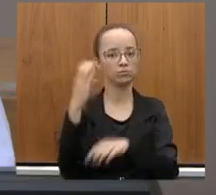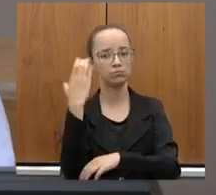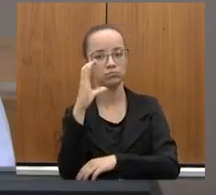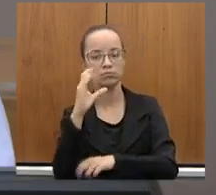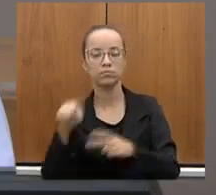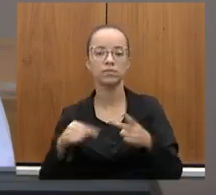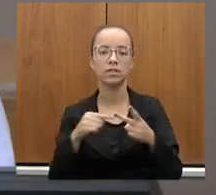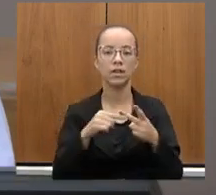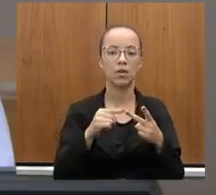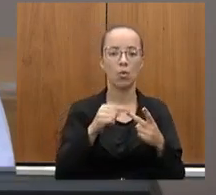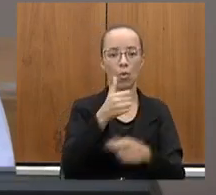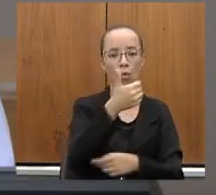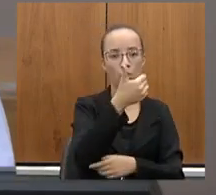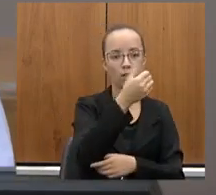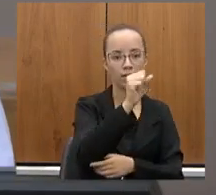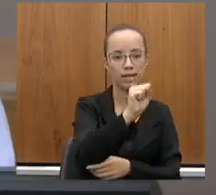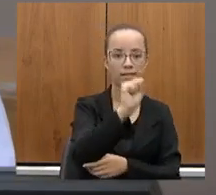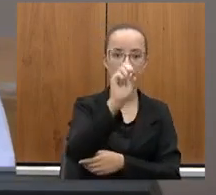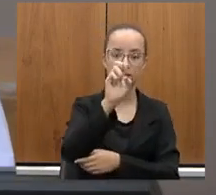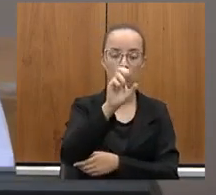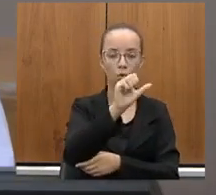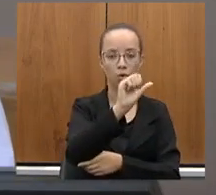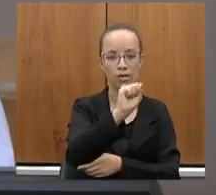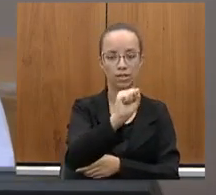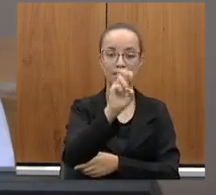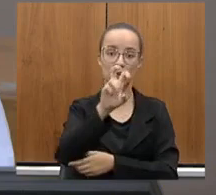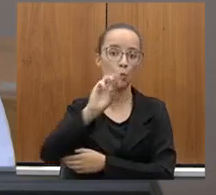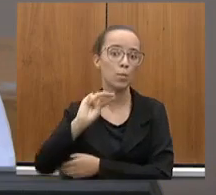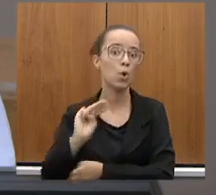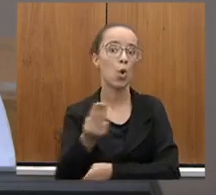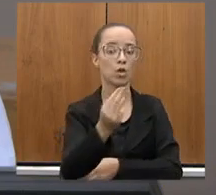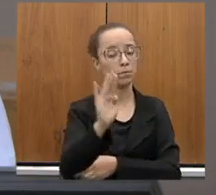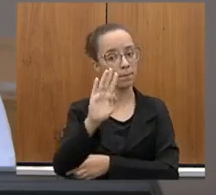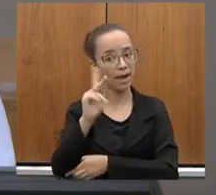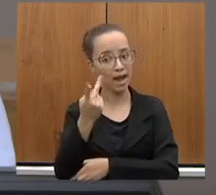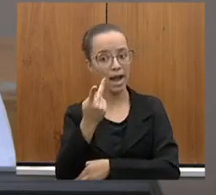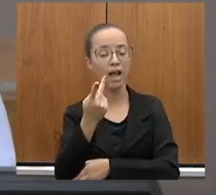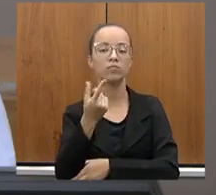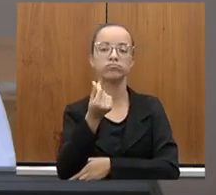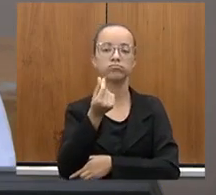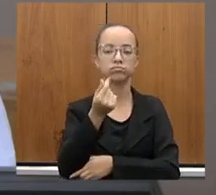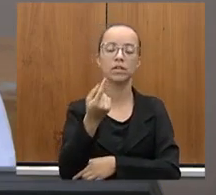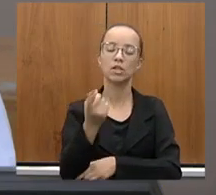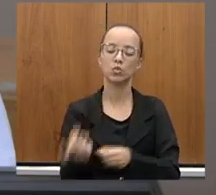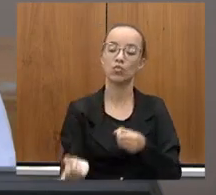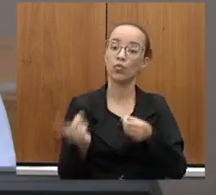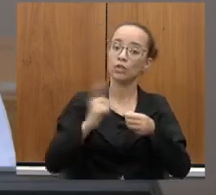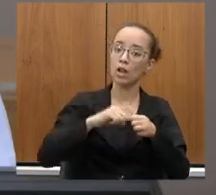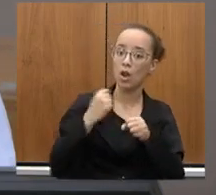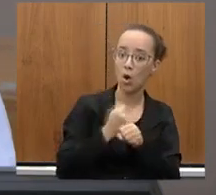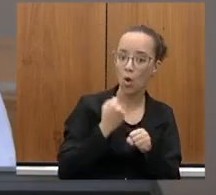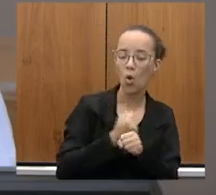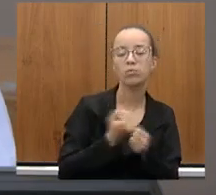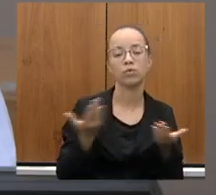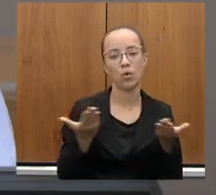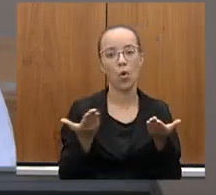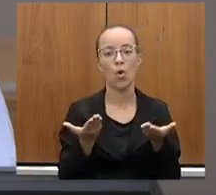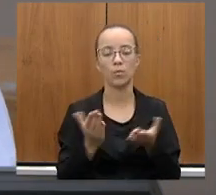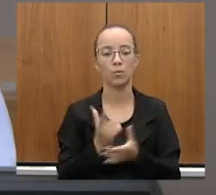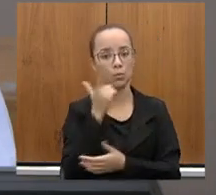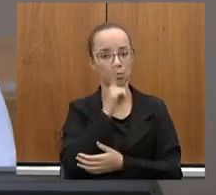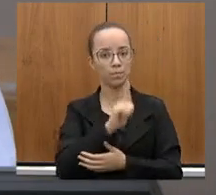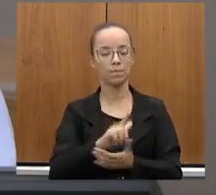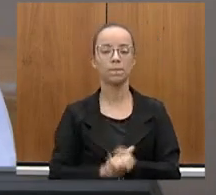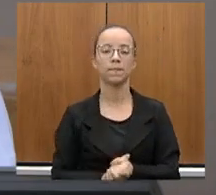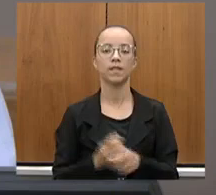milhões transferidos para Belo Horizonte, e isso está permitindo retomar essas obras muito entregues. E